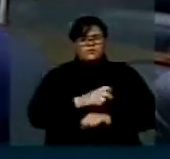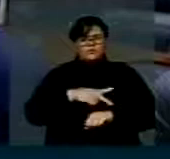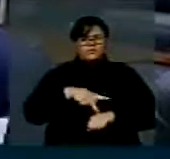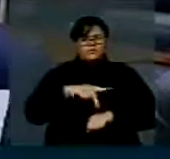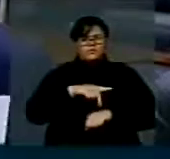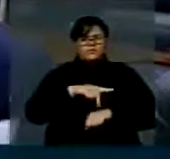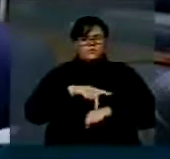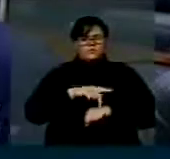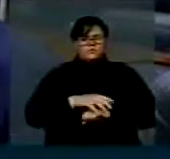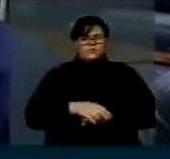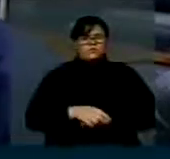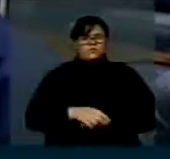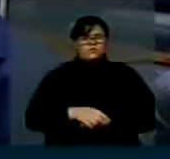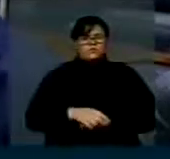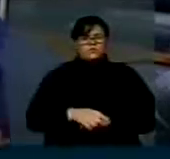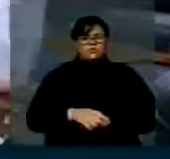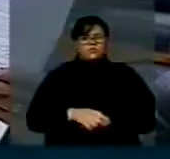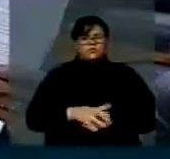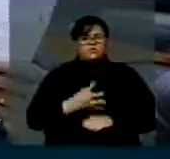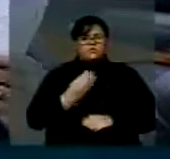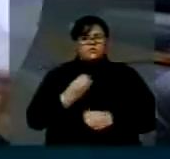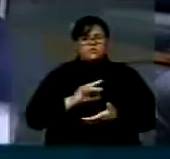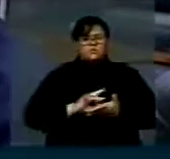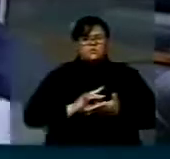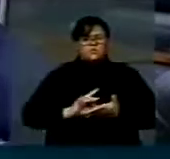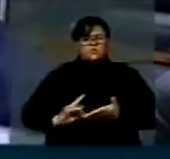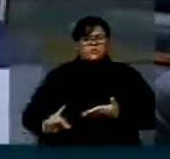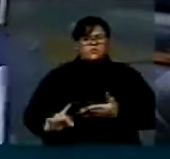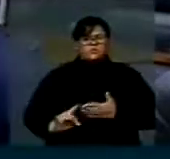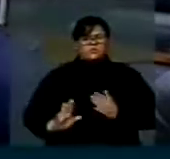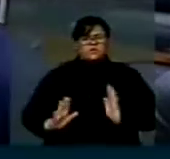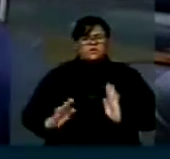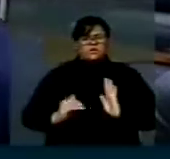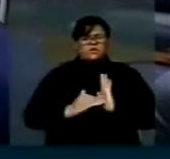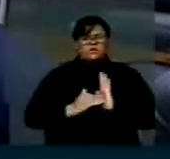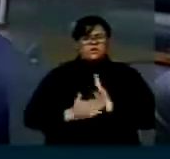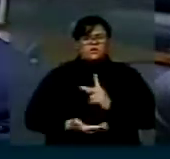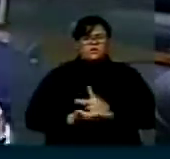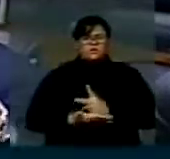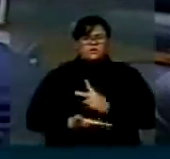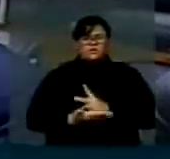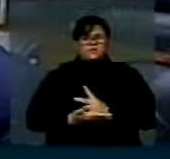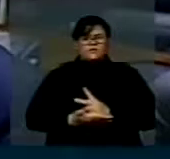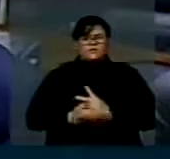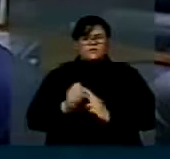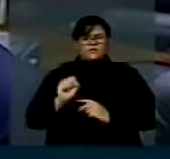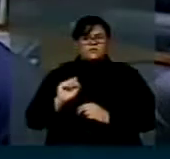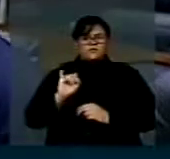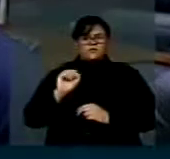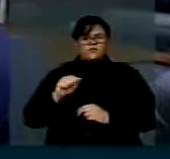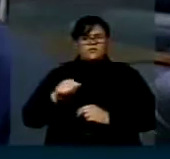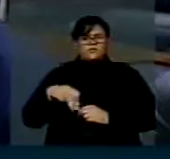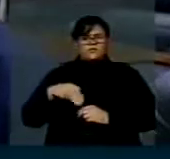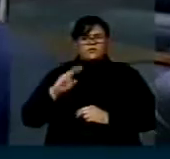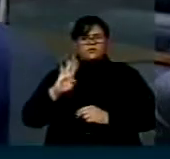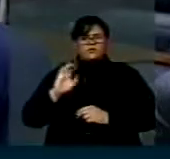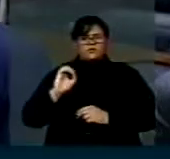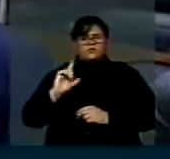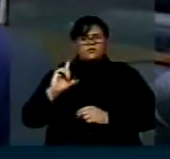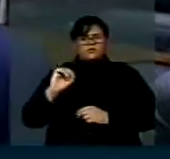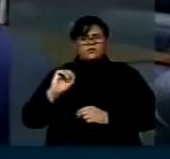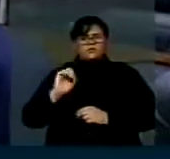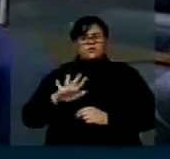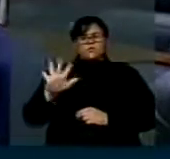repúdio, até repúdio mesmo, aos símbolos nacionais que se